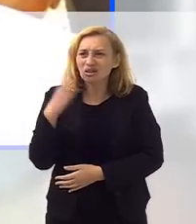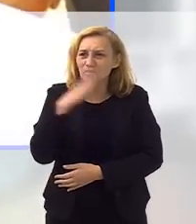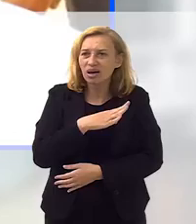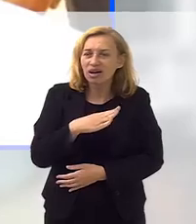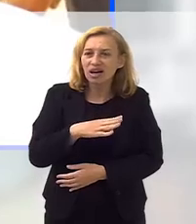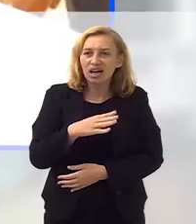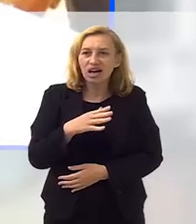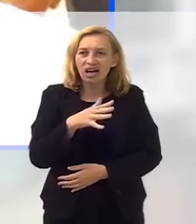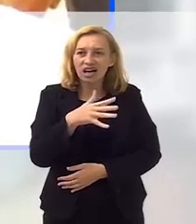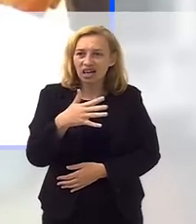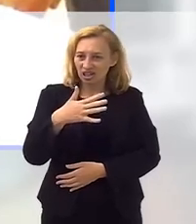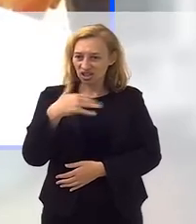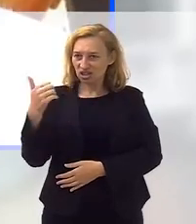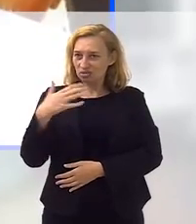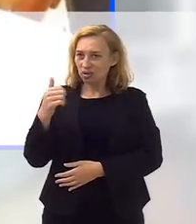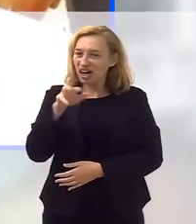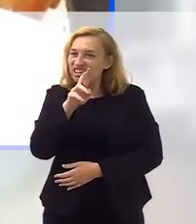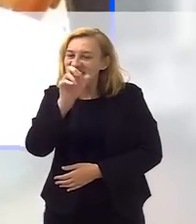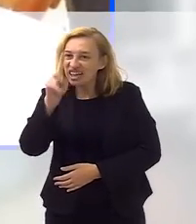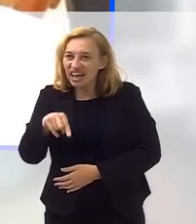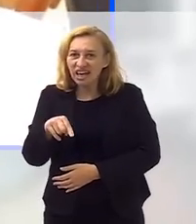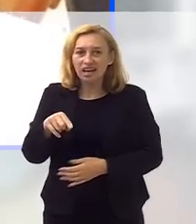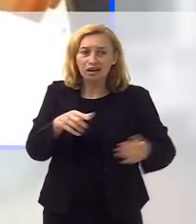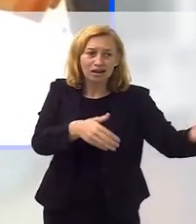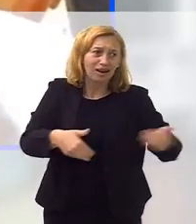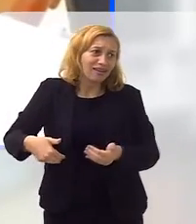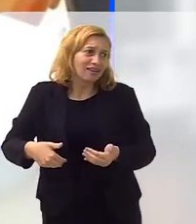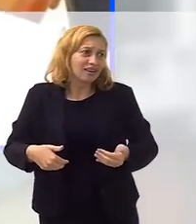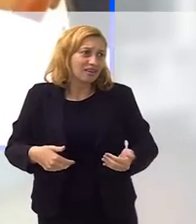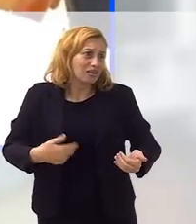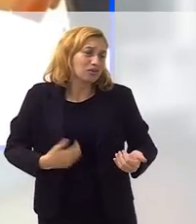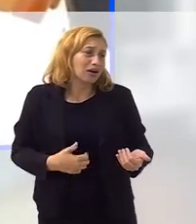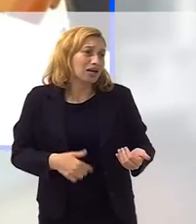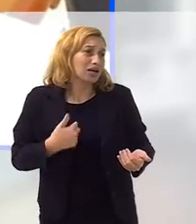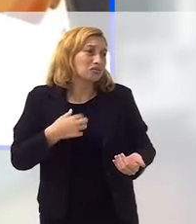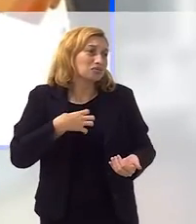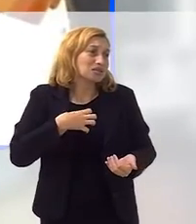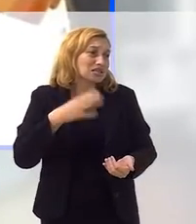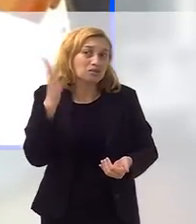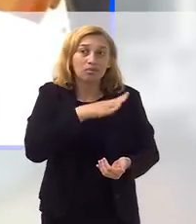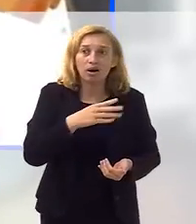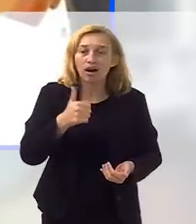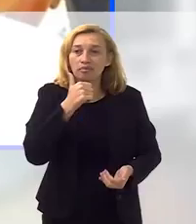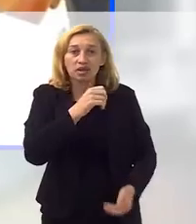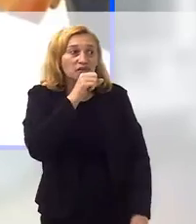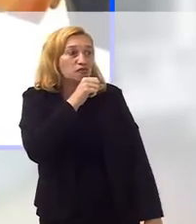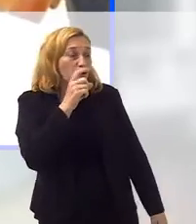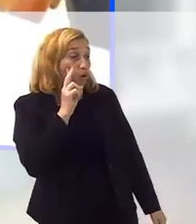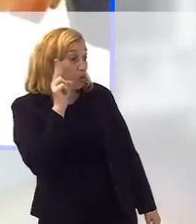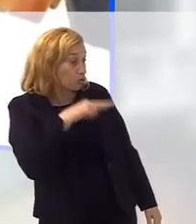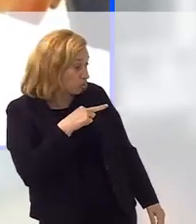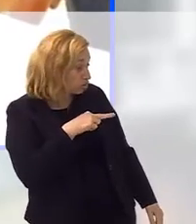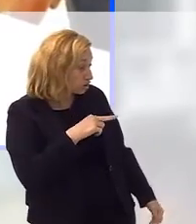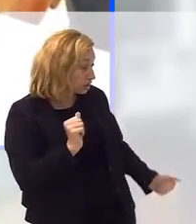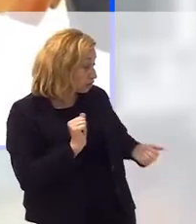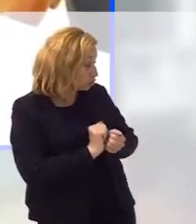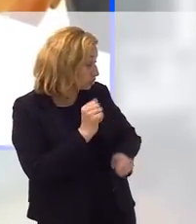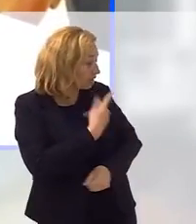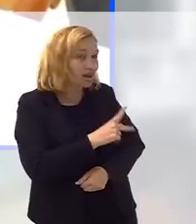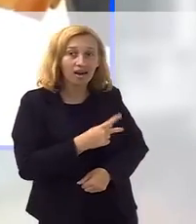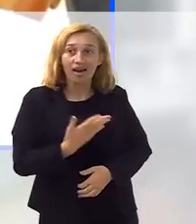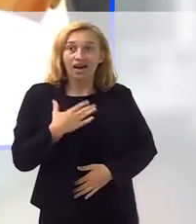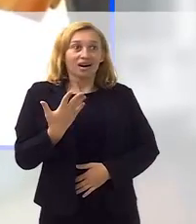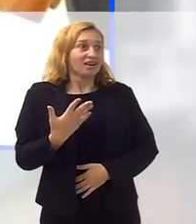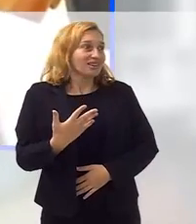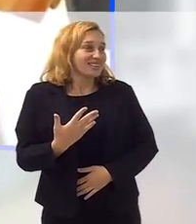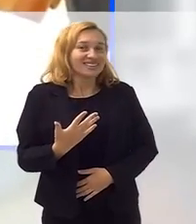mal, aí falou, André, já conhecia ele, toca aqui, por favor, aí, poxa, quando a minha avó virou, já estava tocando do lado dela,